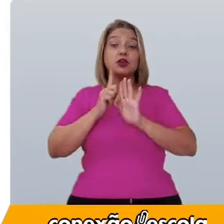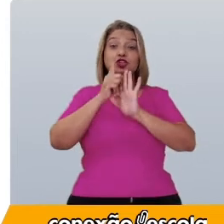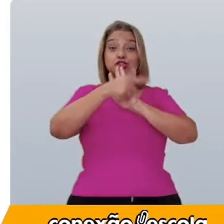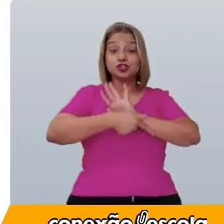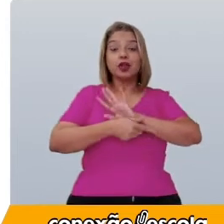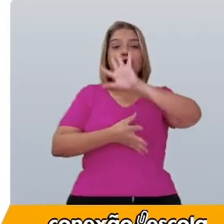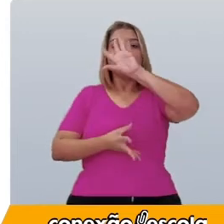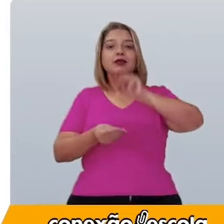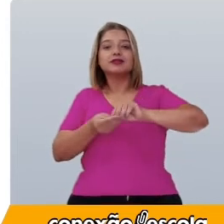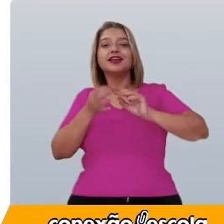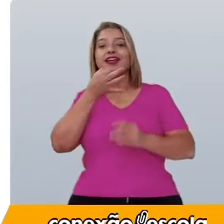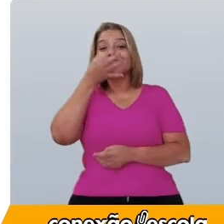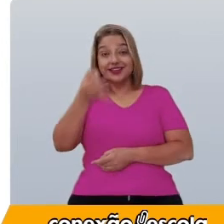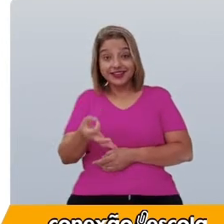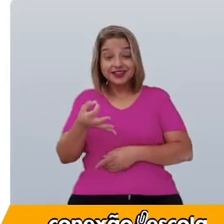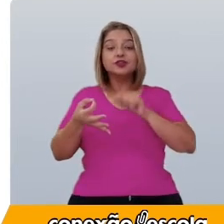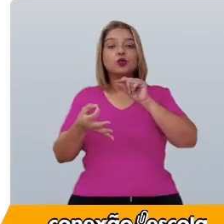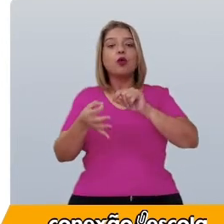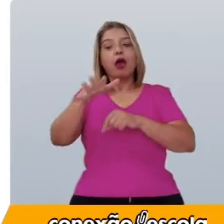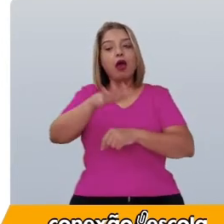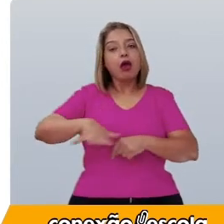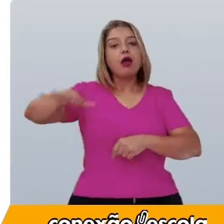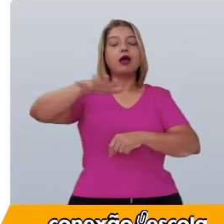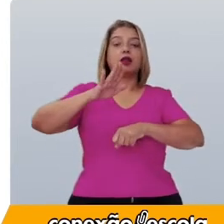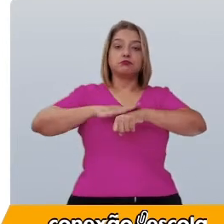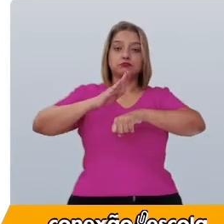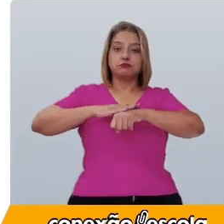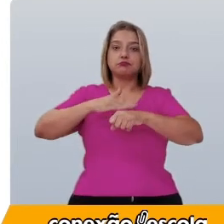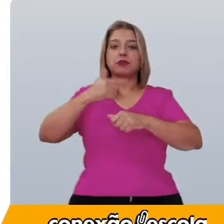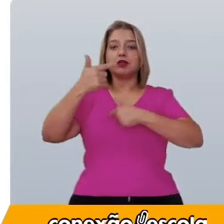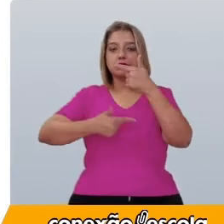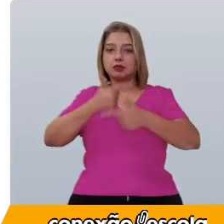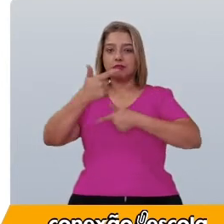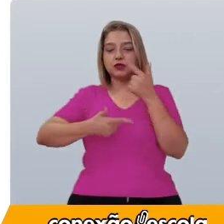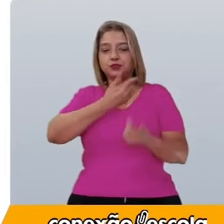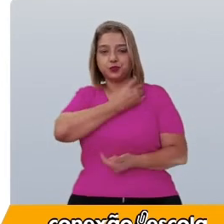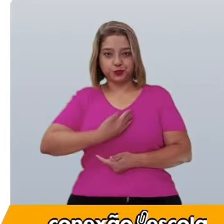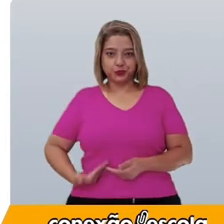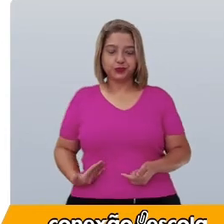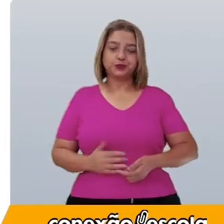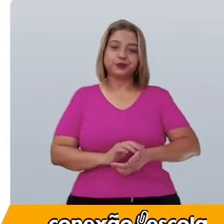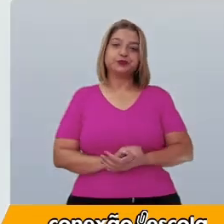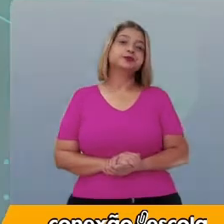resenha crítica do campo de atuação da vida pública.